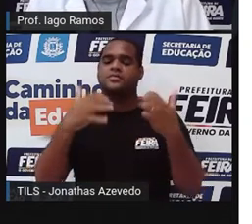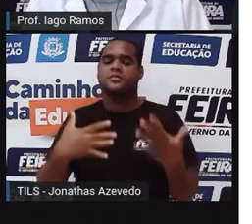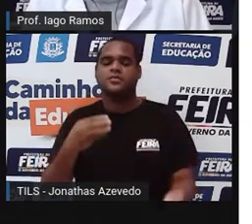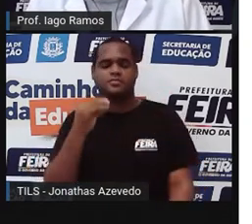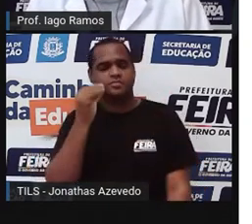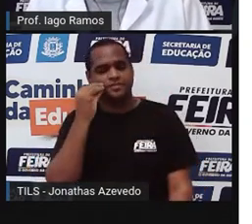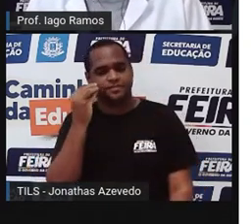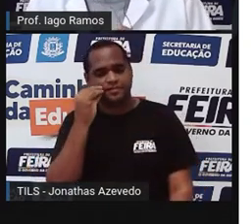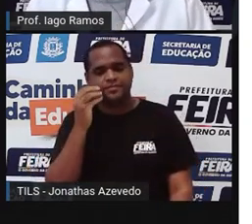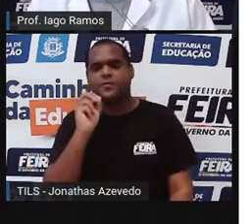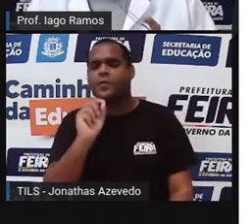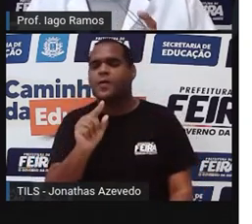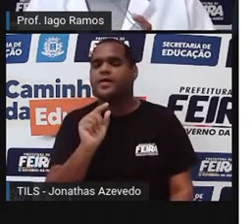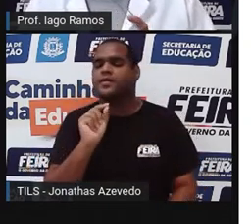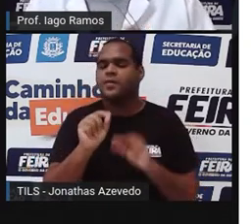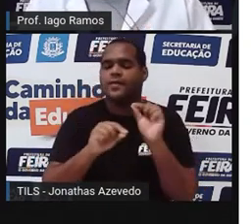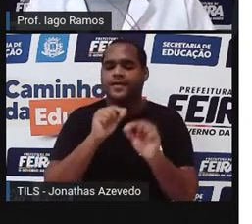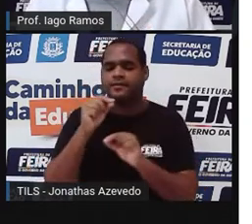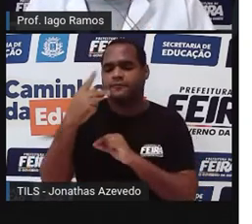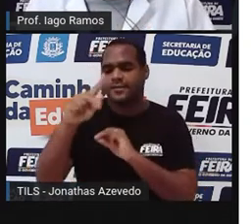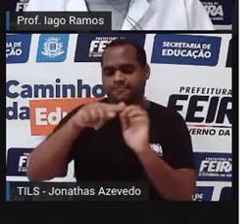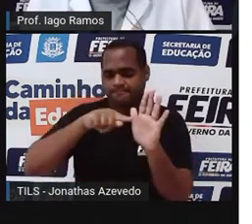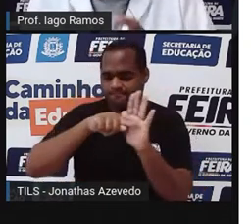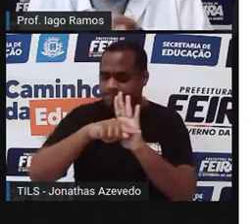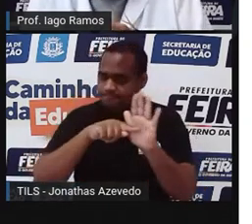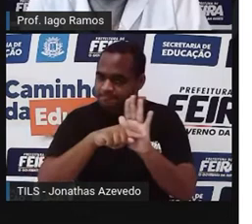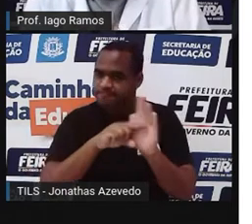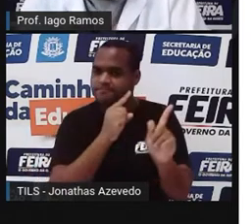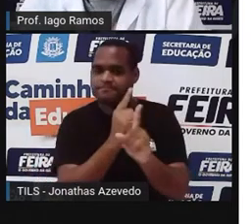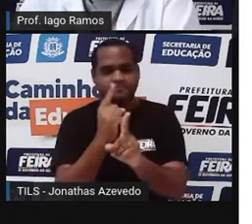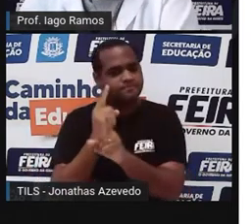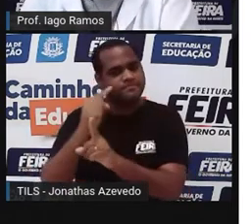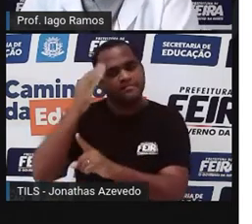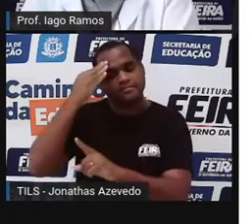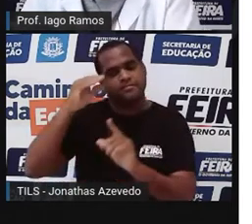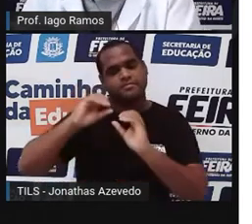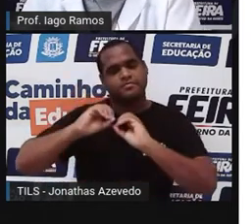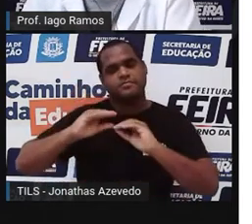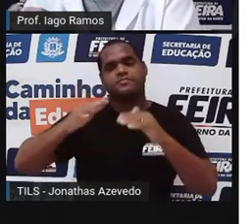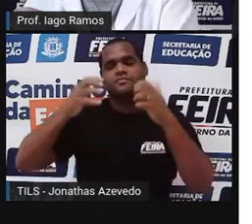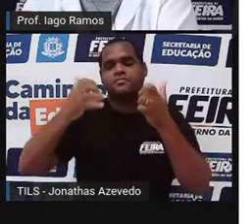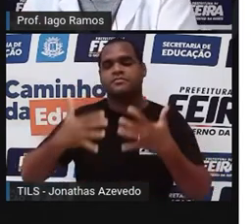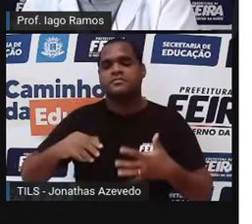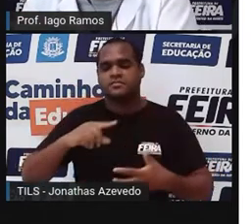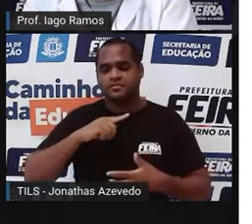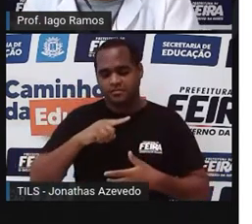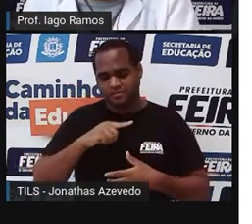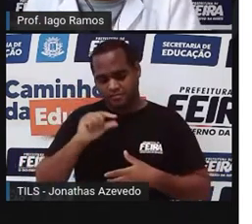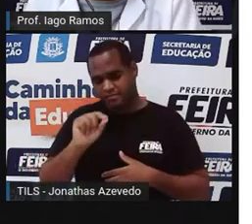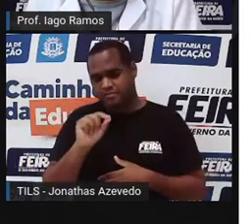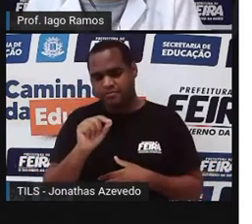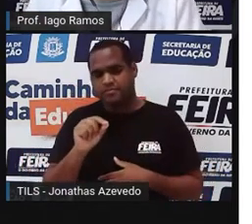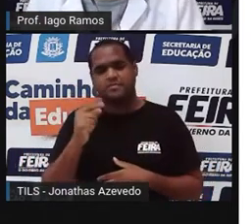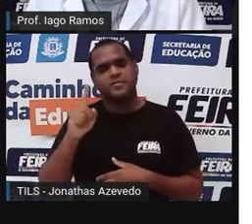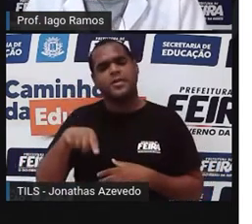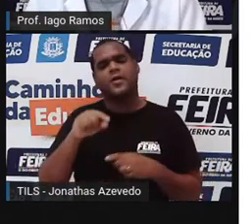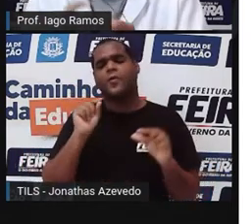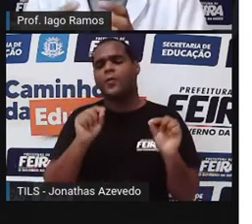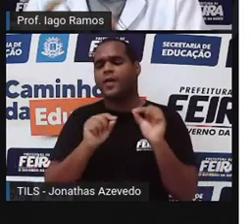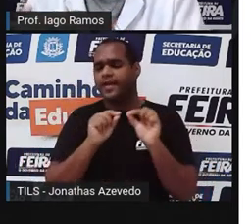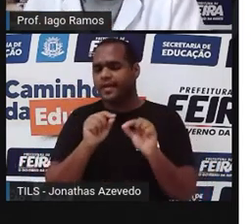uma proposta de investigação. Entender por que o cálculo da área é daquela forma,